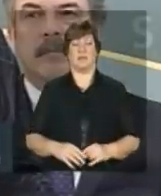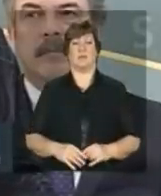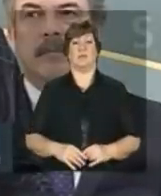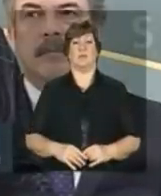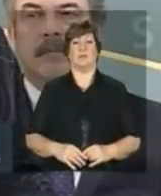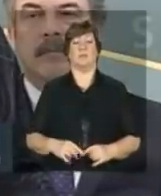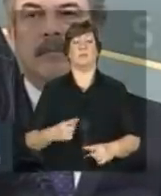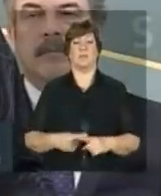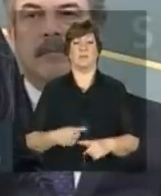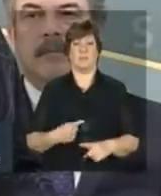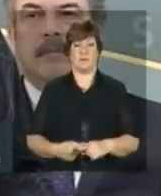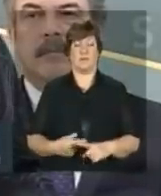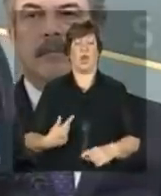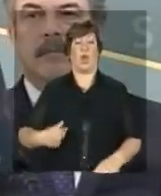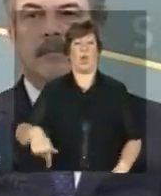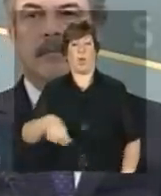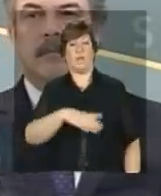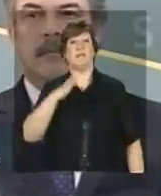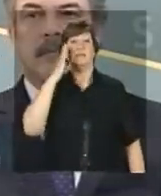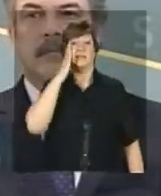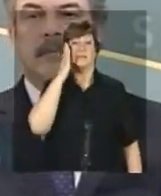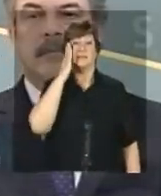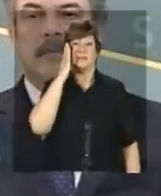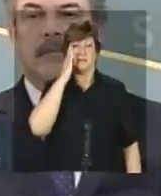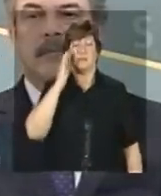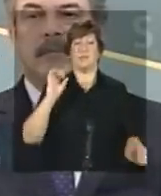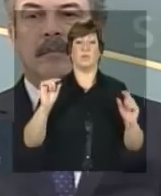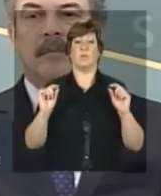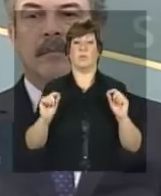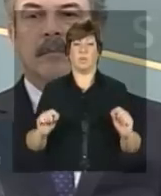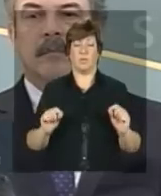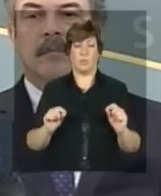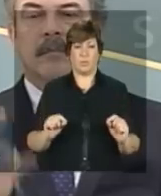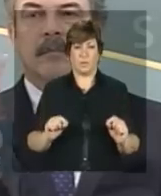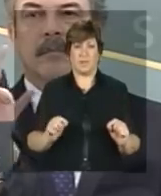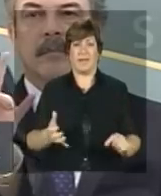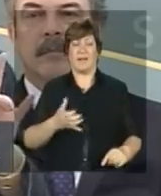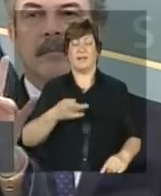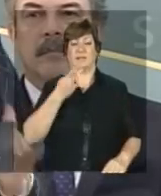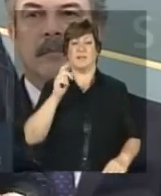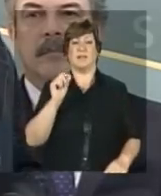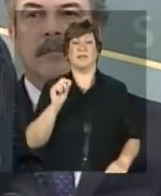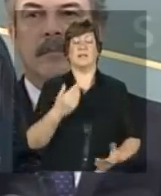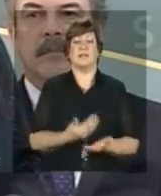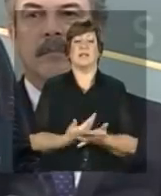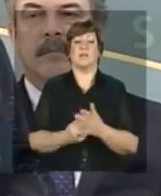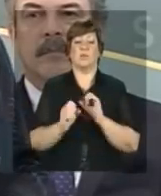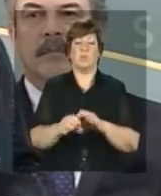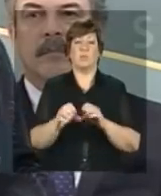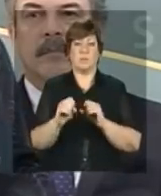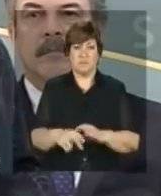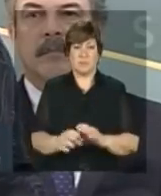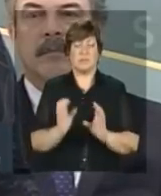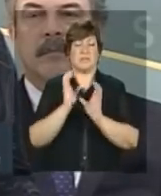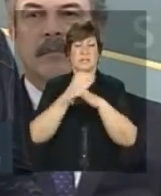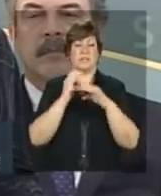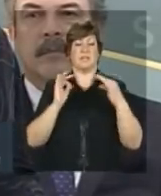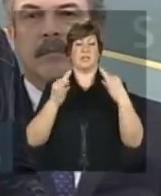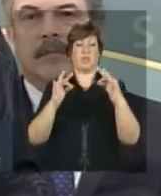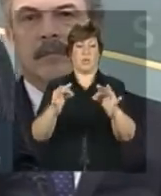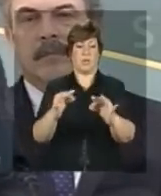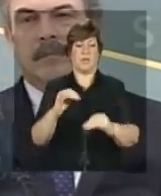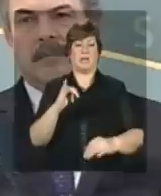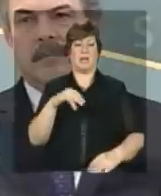porque nós sabemos o que significa a educação e a ciência, tecnologia e